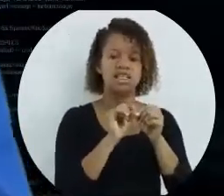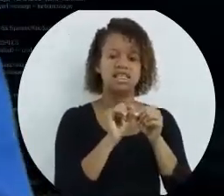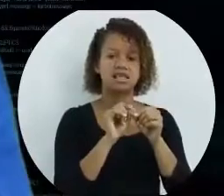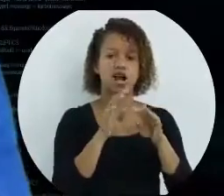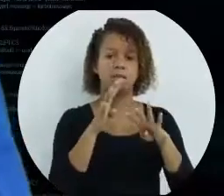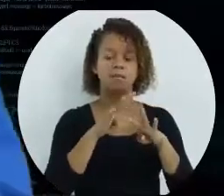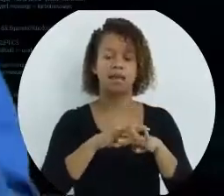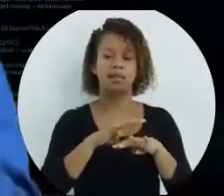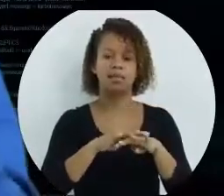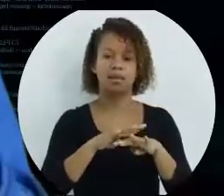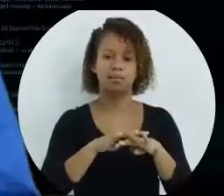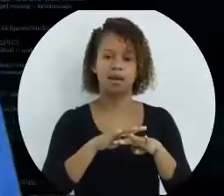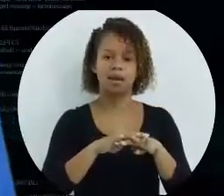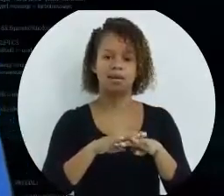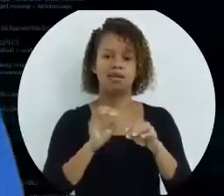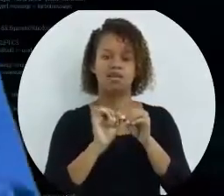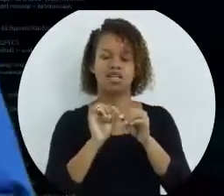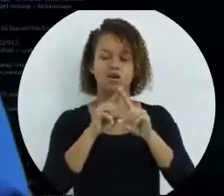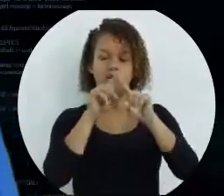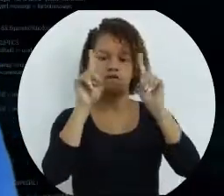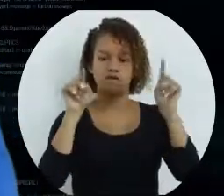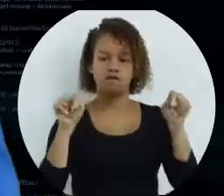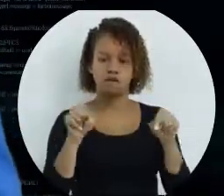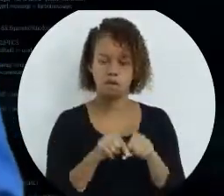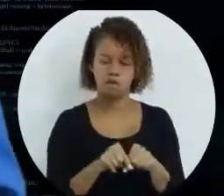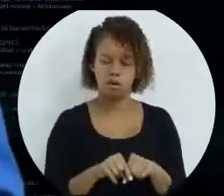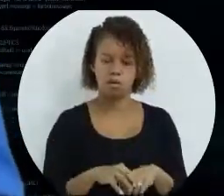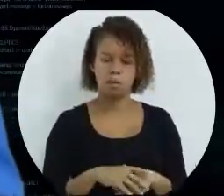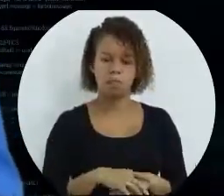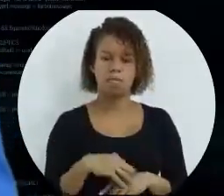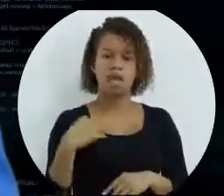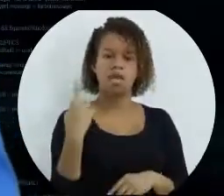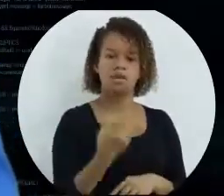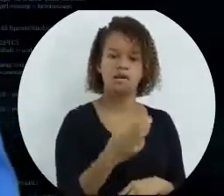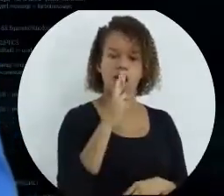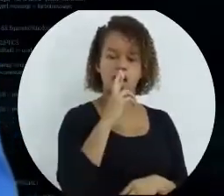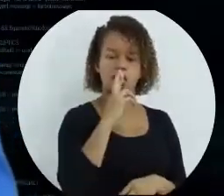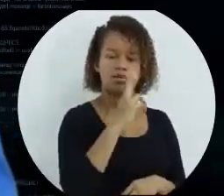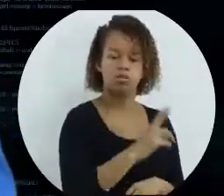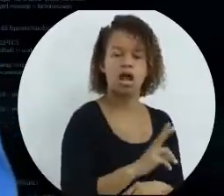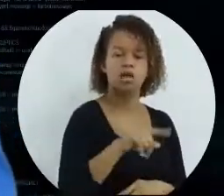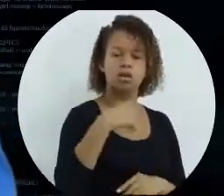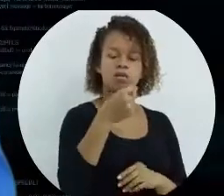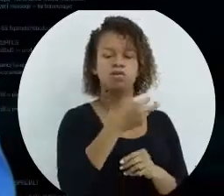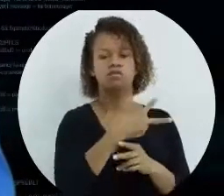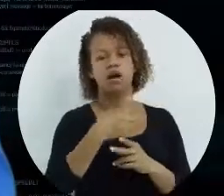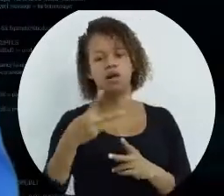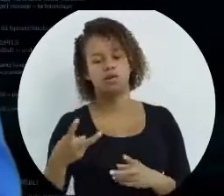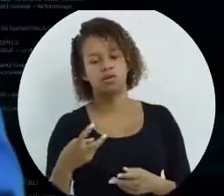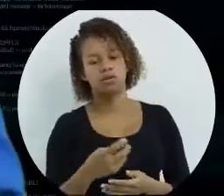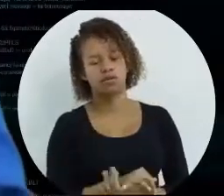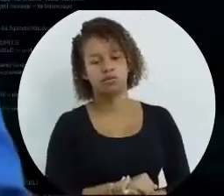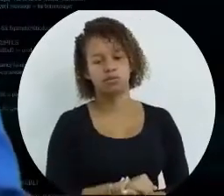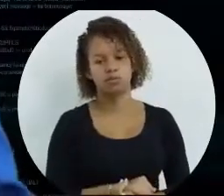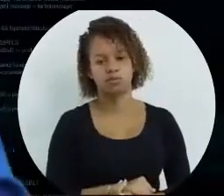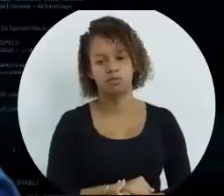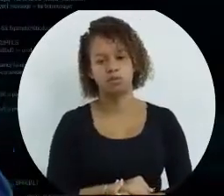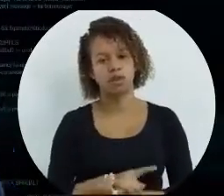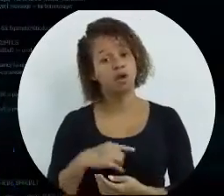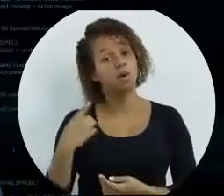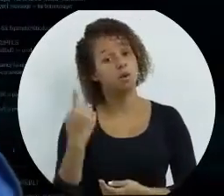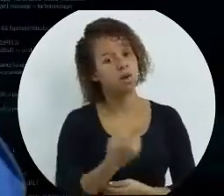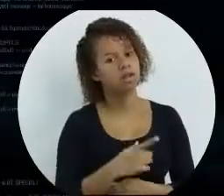matemática, uma forma aí, uma matemática boleana, que vai resultar em outros valores boleanos. Então,